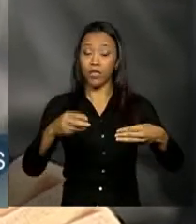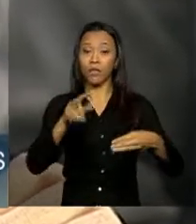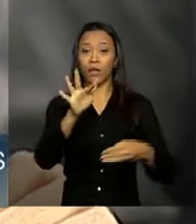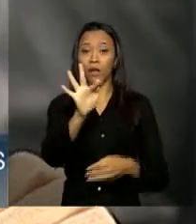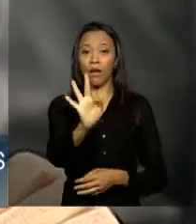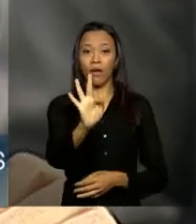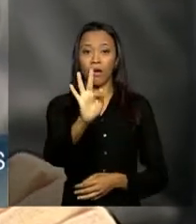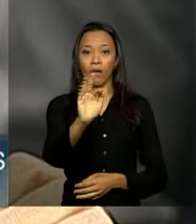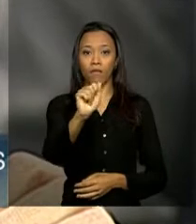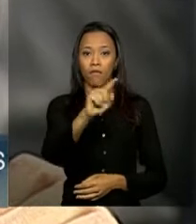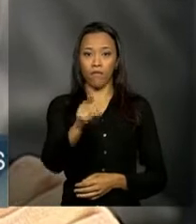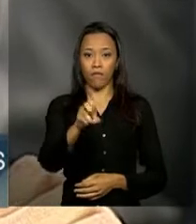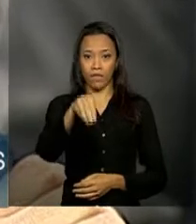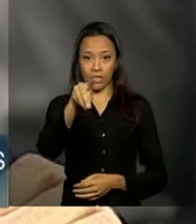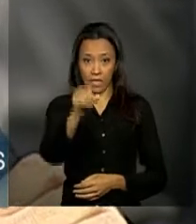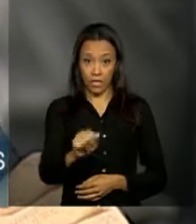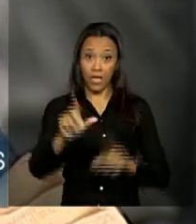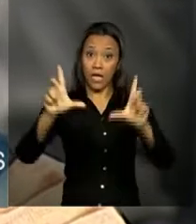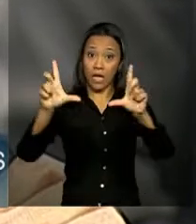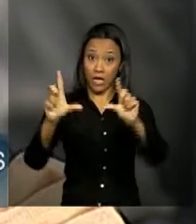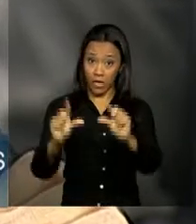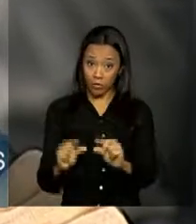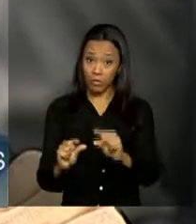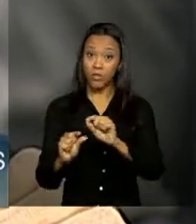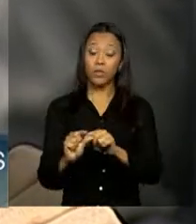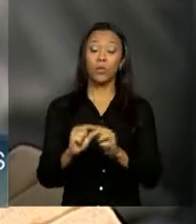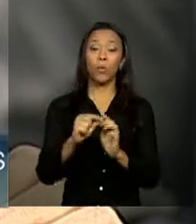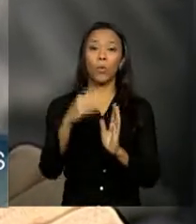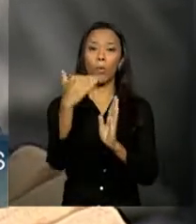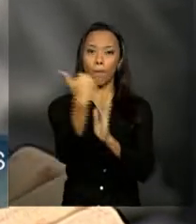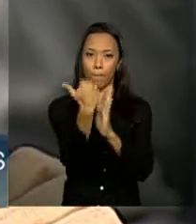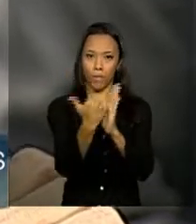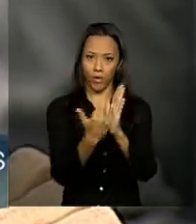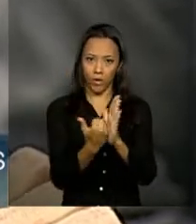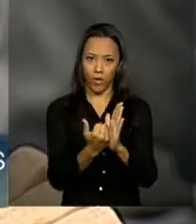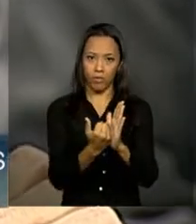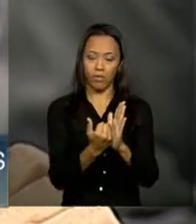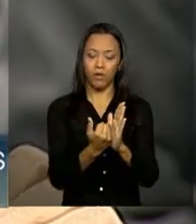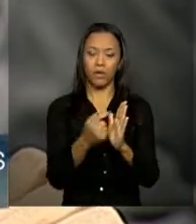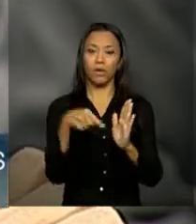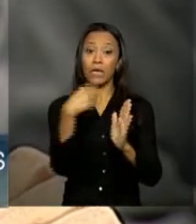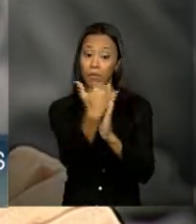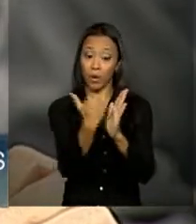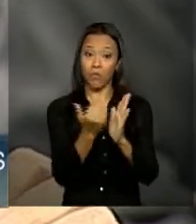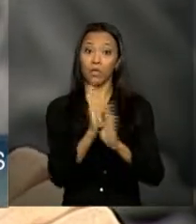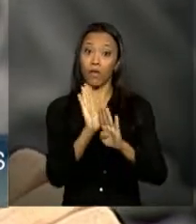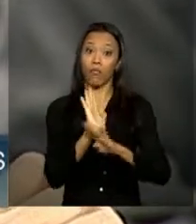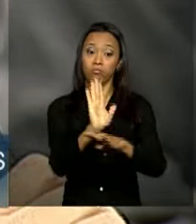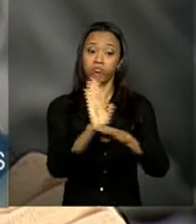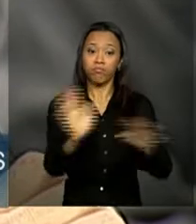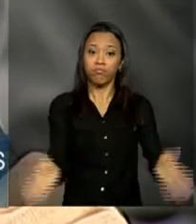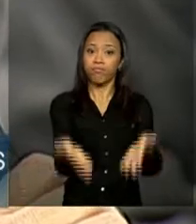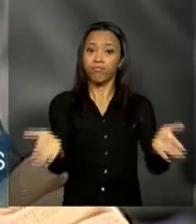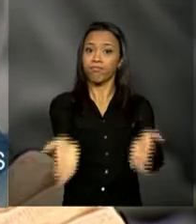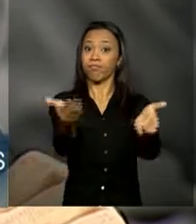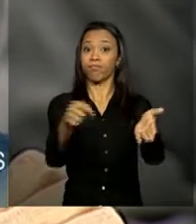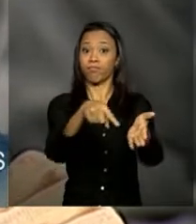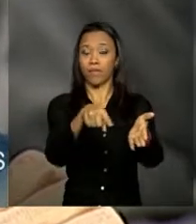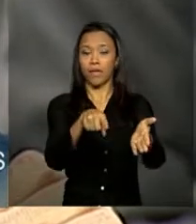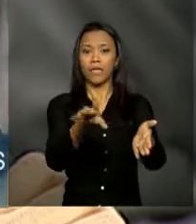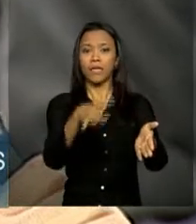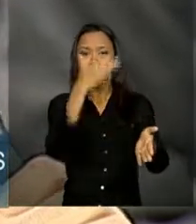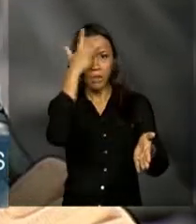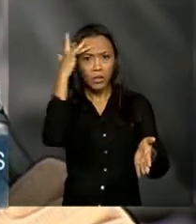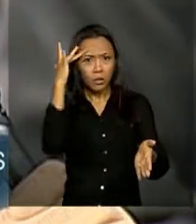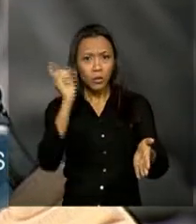reduzindo o reintegra, que é um programa que, teoricamente, dava muito subsídio. Aí, eu, pelo menos, não deixava o exportador